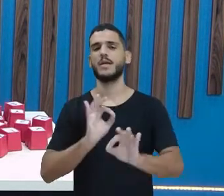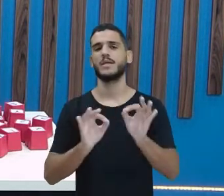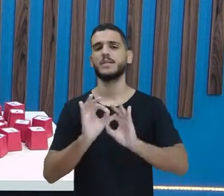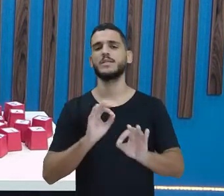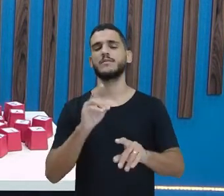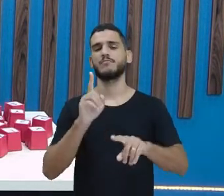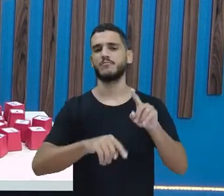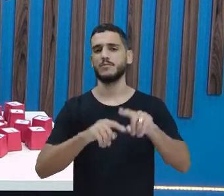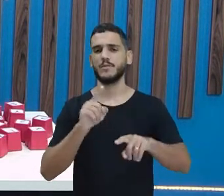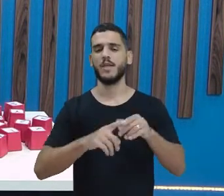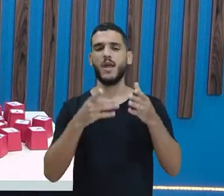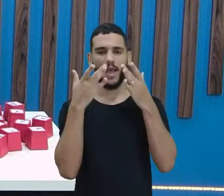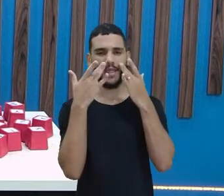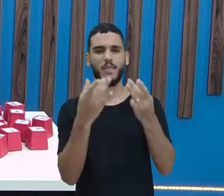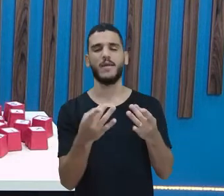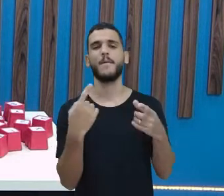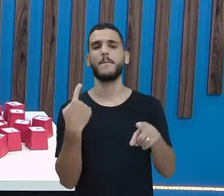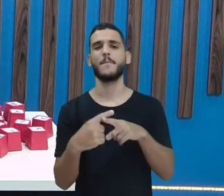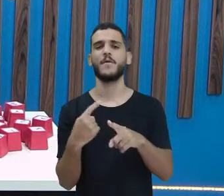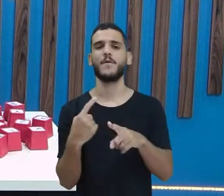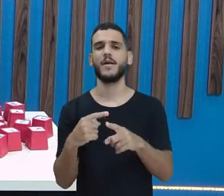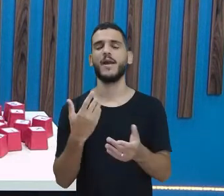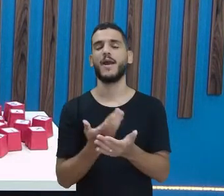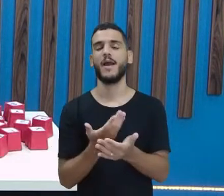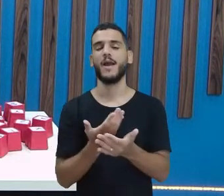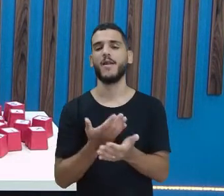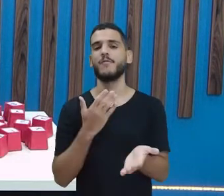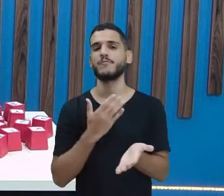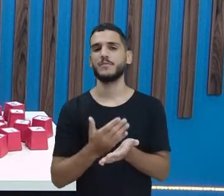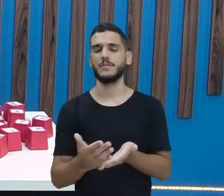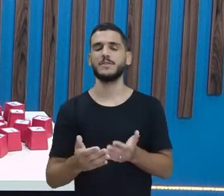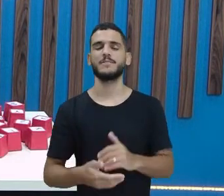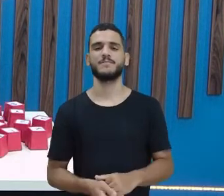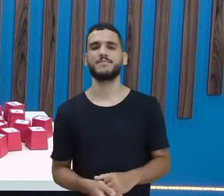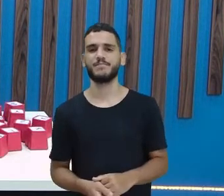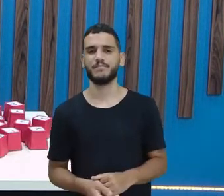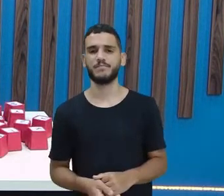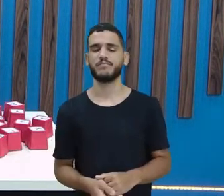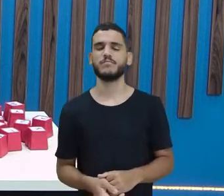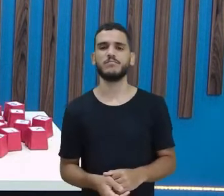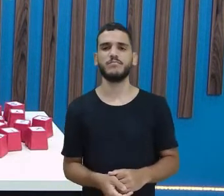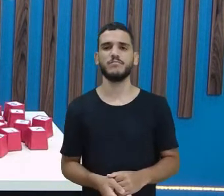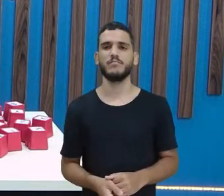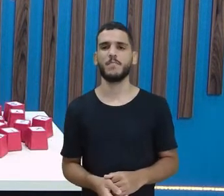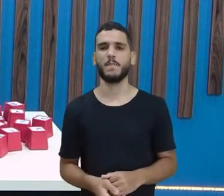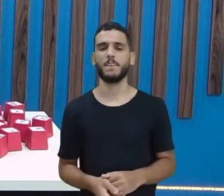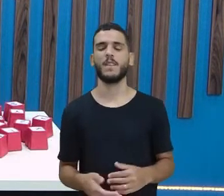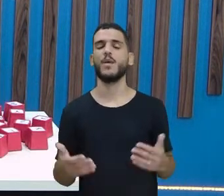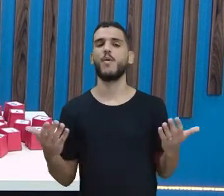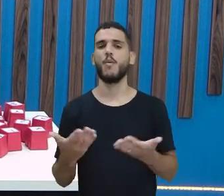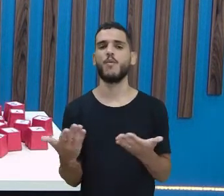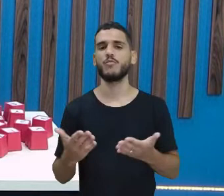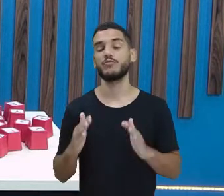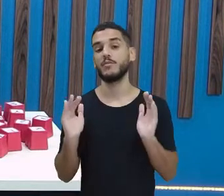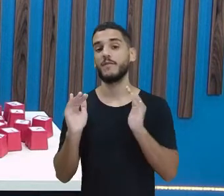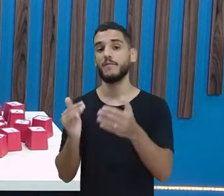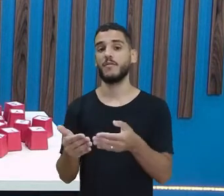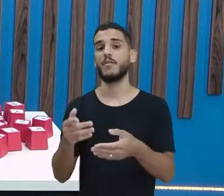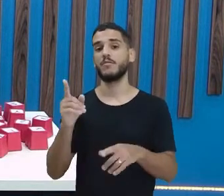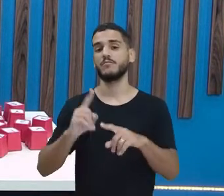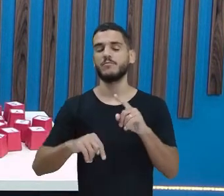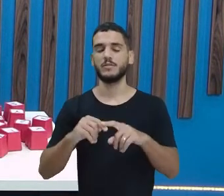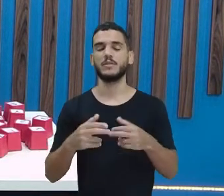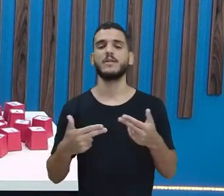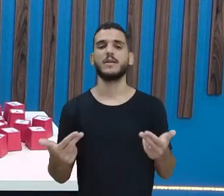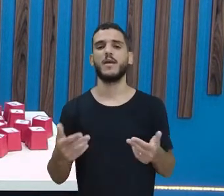Muita atenção, porque a nossa aula já está começando. Vamos trabalhar, não é? Continuar trabalhando com o material do